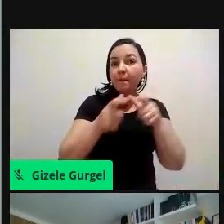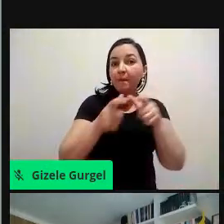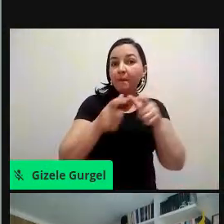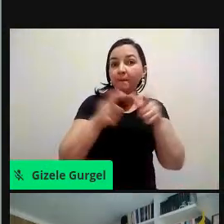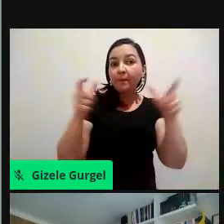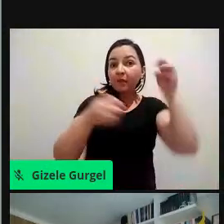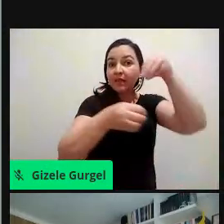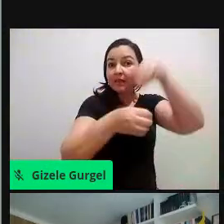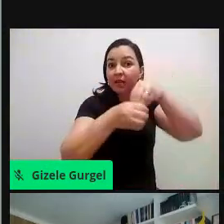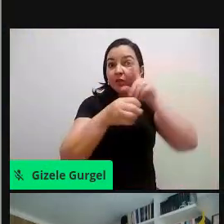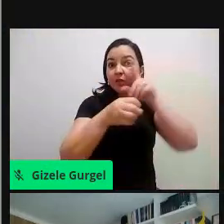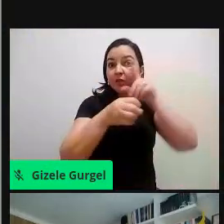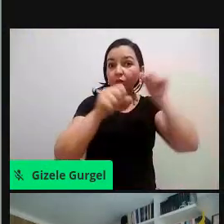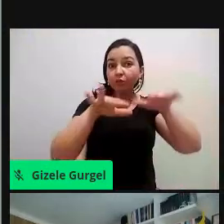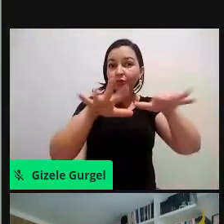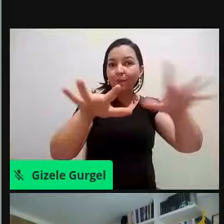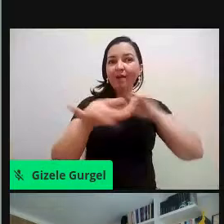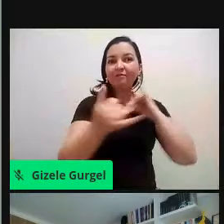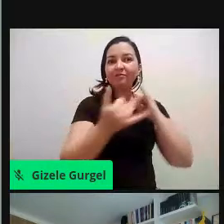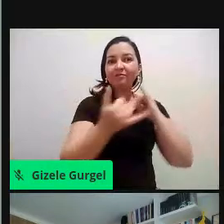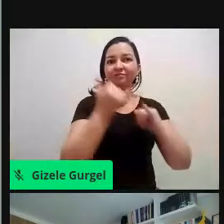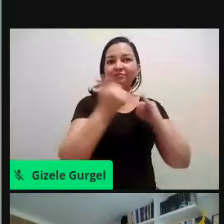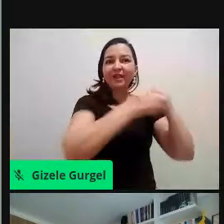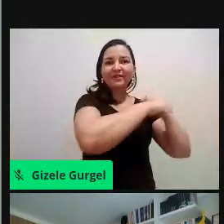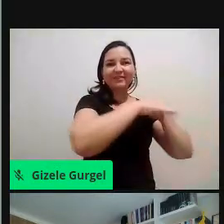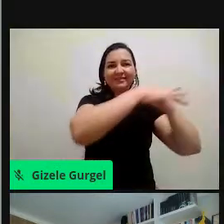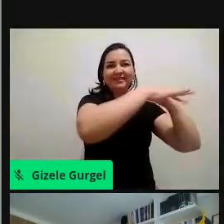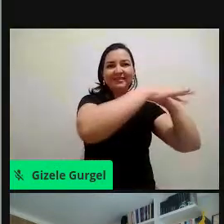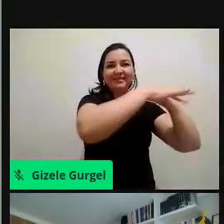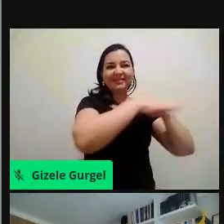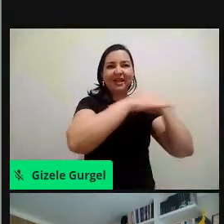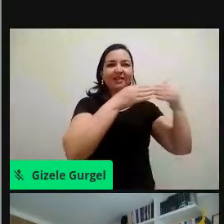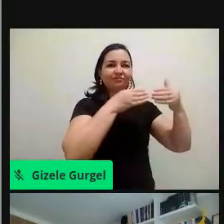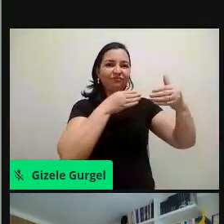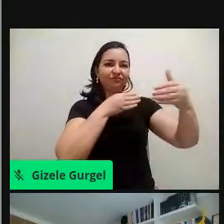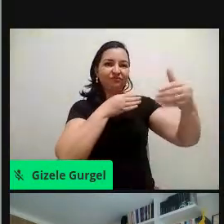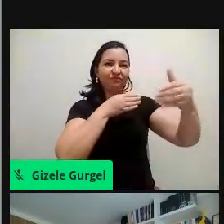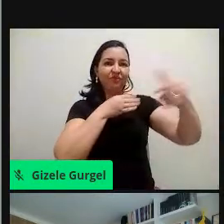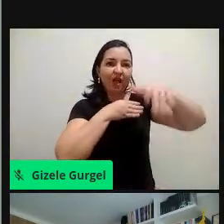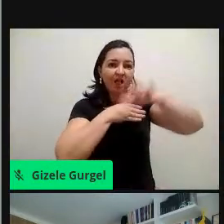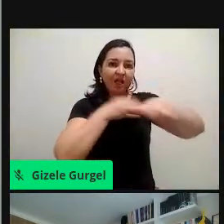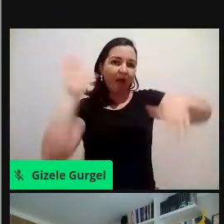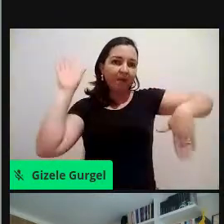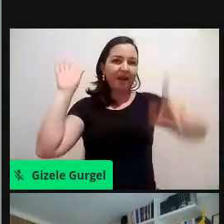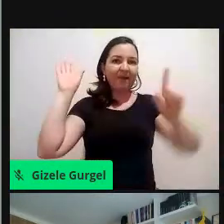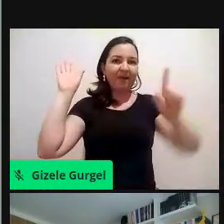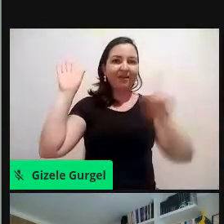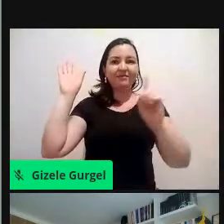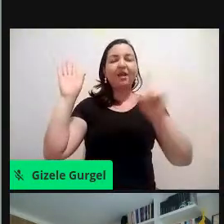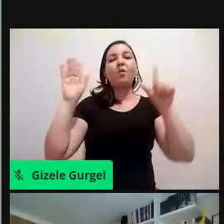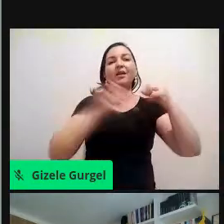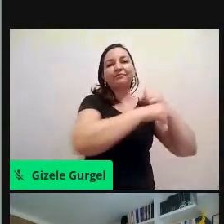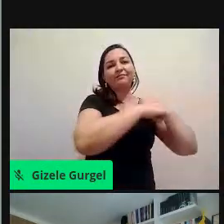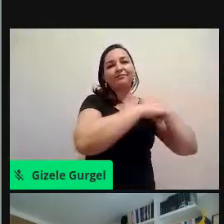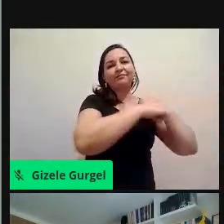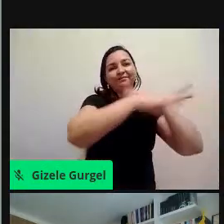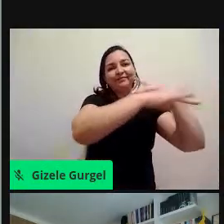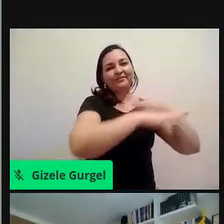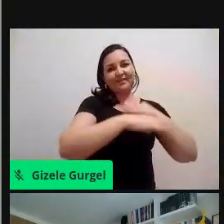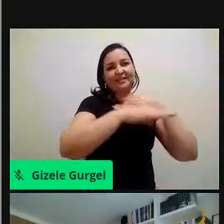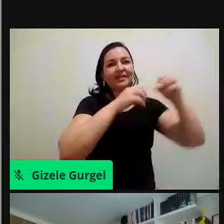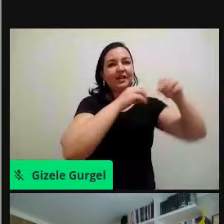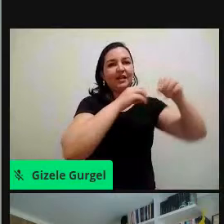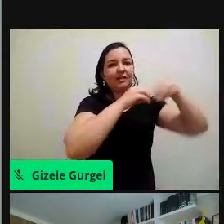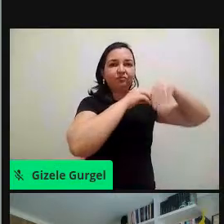costeira, né, não é o que é gerado ali na praia, né, vem daquele deslocamento que eu mostrei para